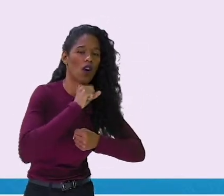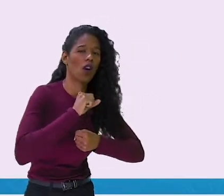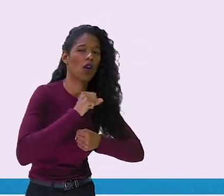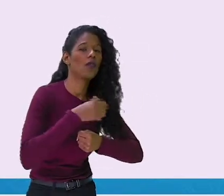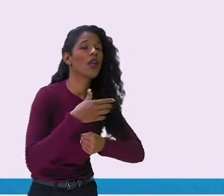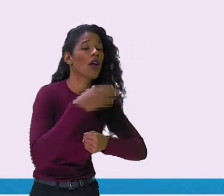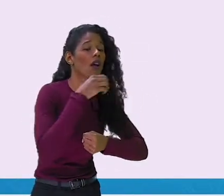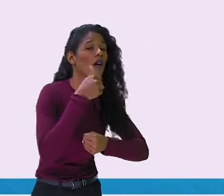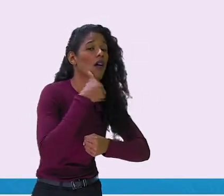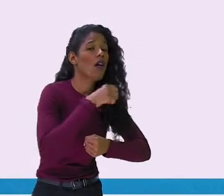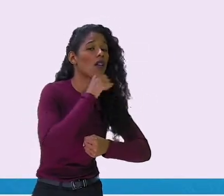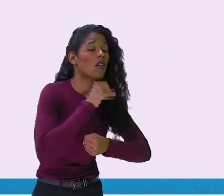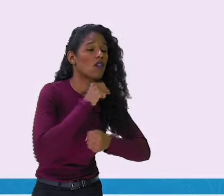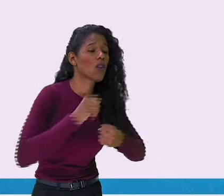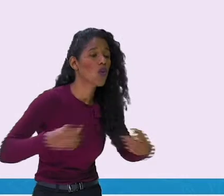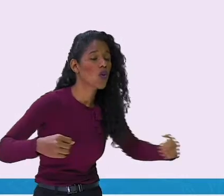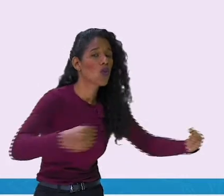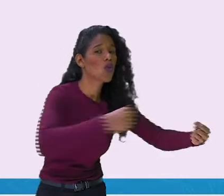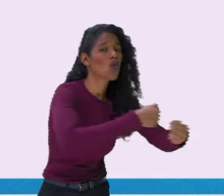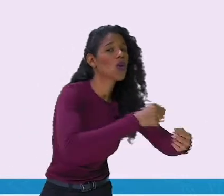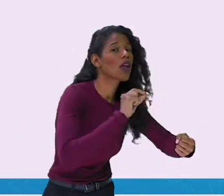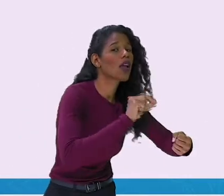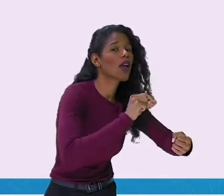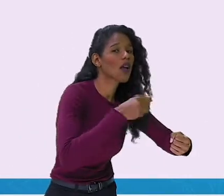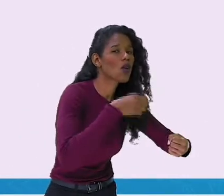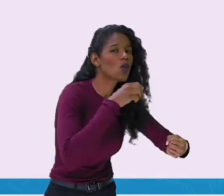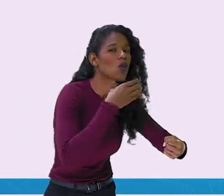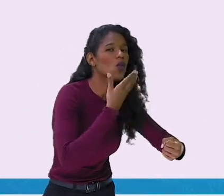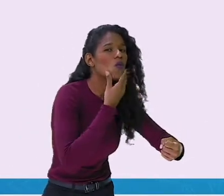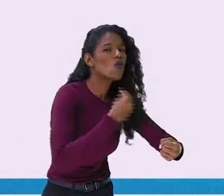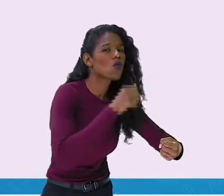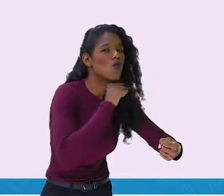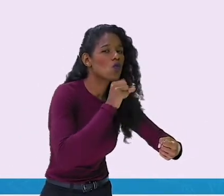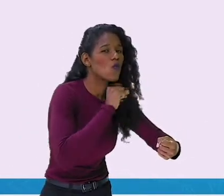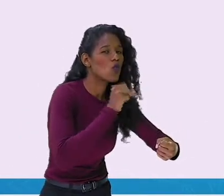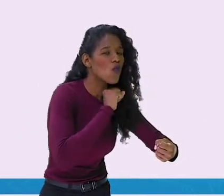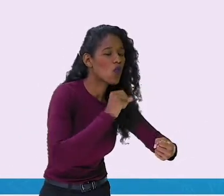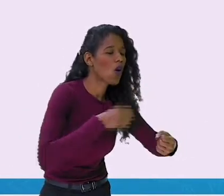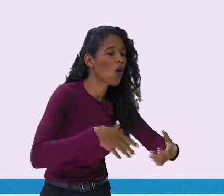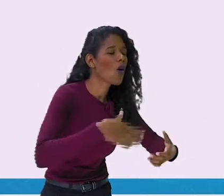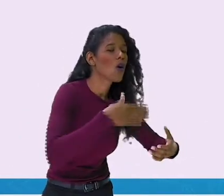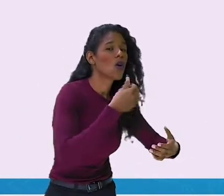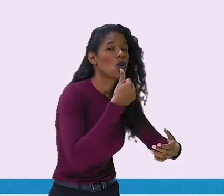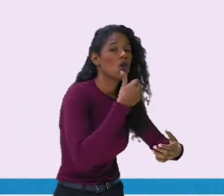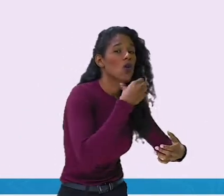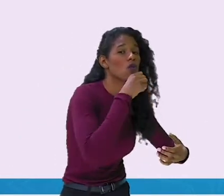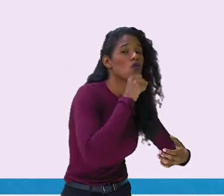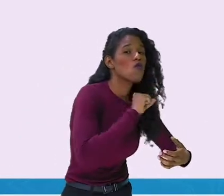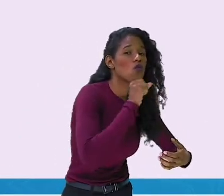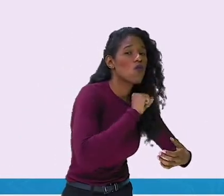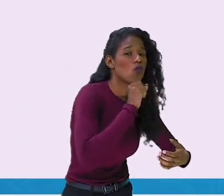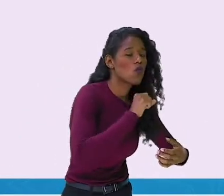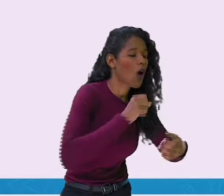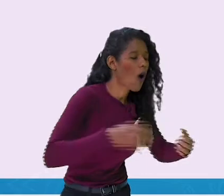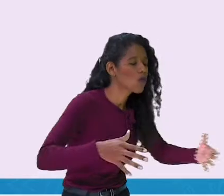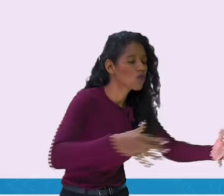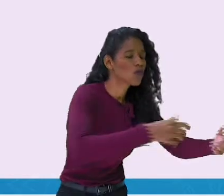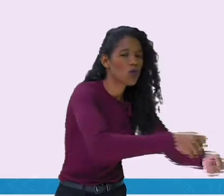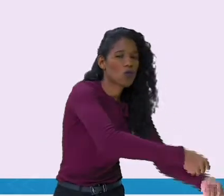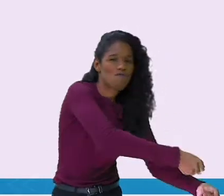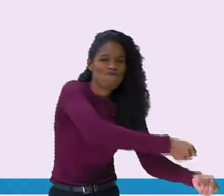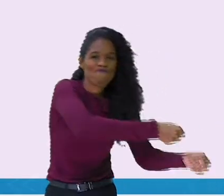Olha aqui, gente. O rabanete, o vovô, a avó e a neta. Agora consegue, não consegue?